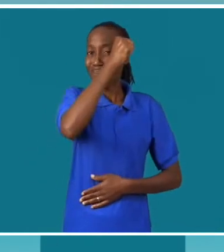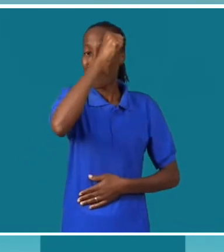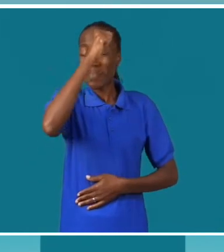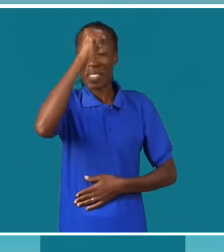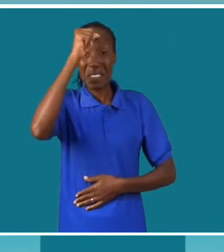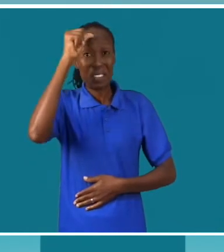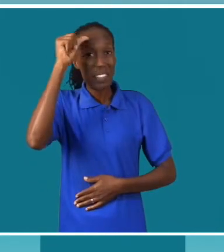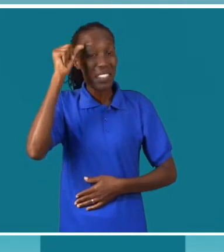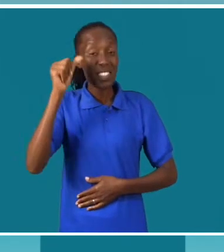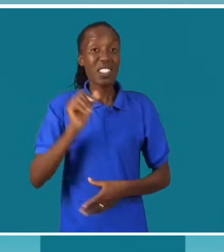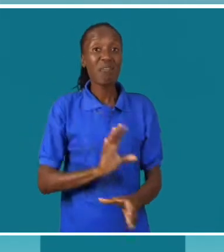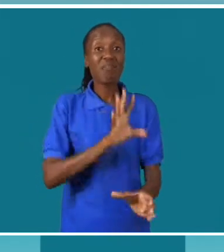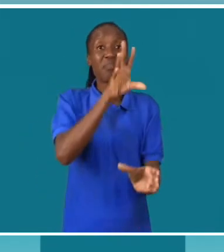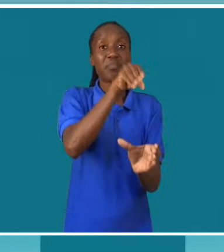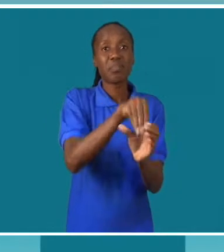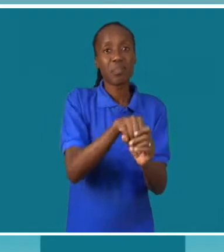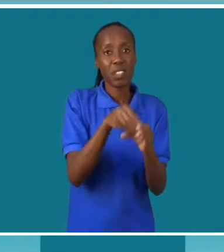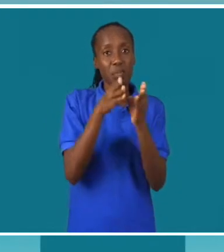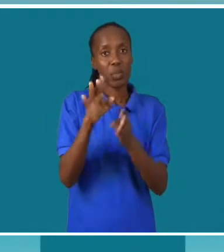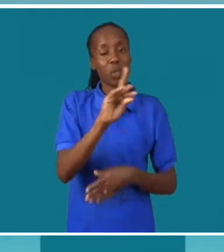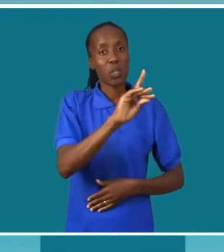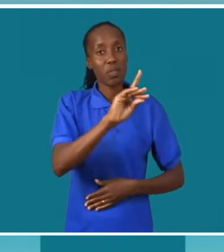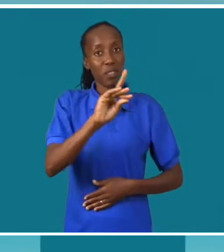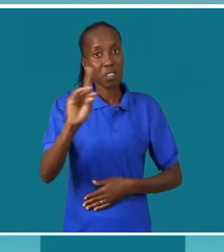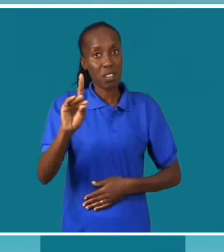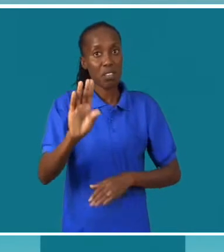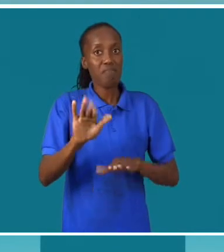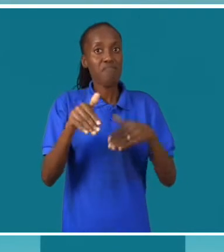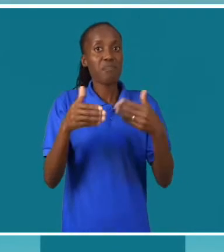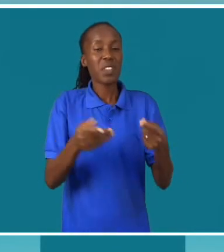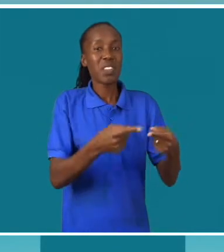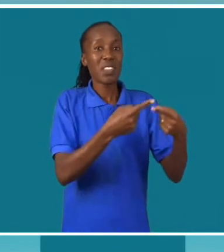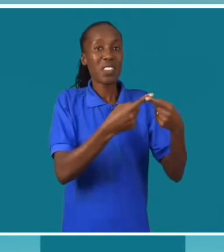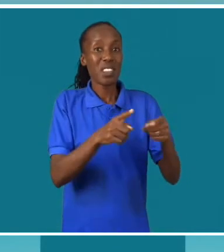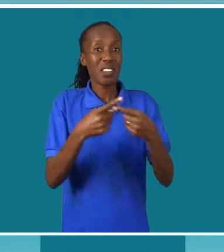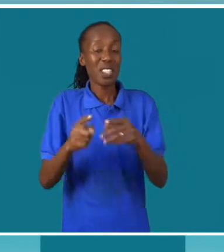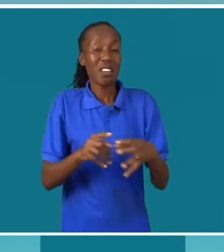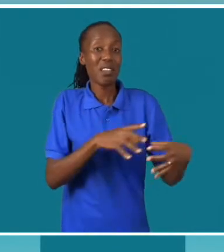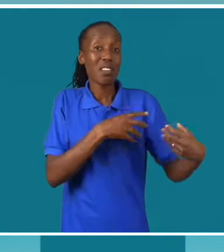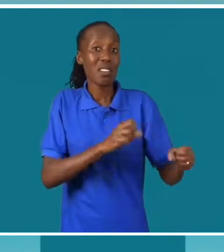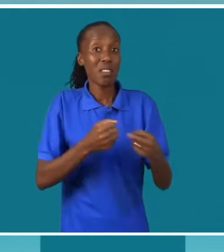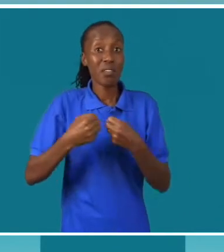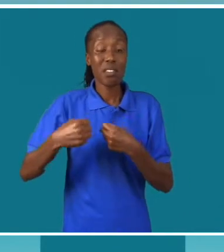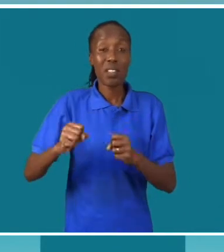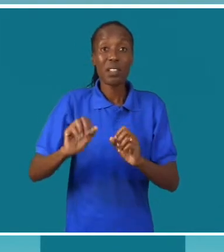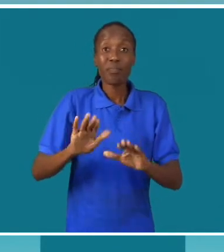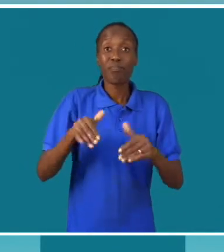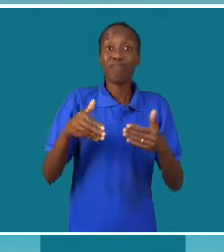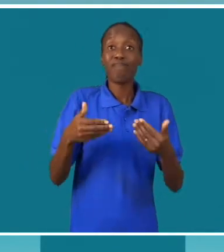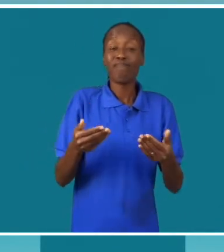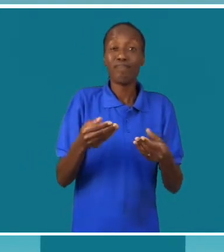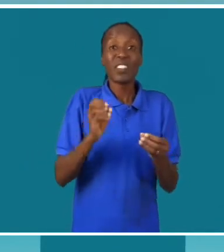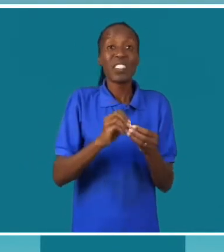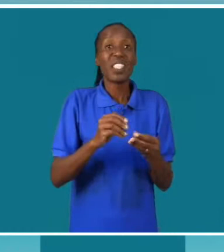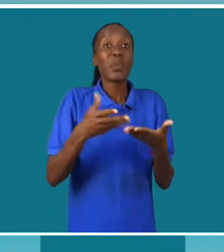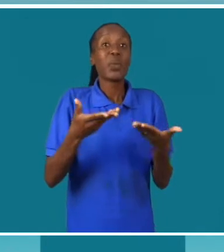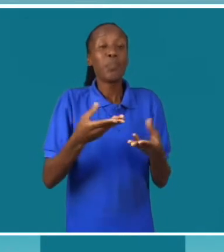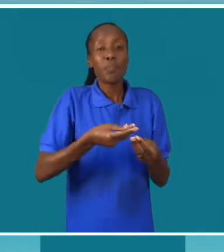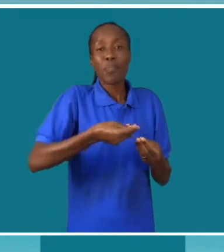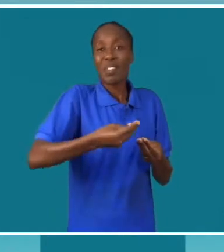envolvimento das pessoas com deficiência em várias atividades, quer na distribuição